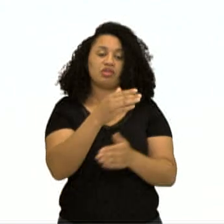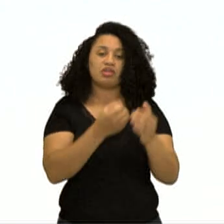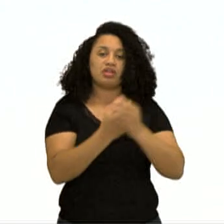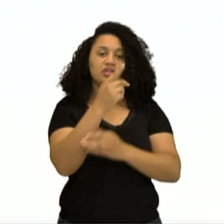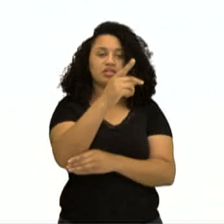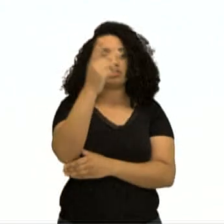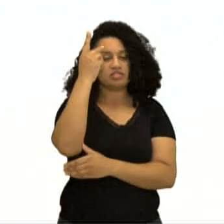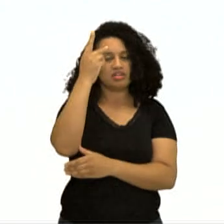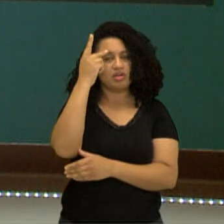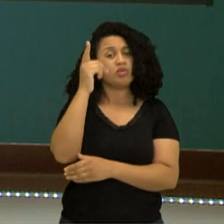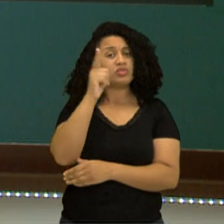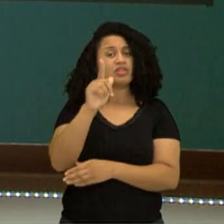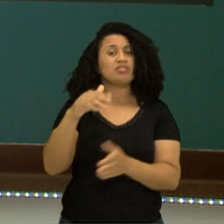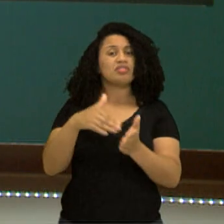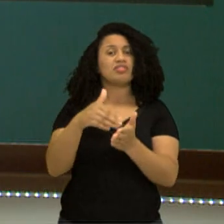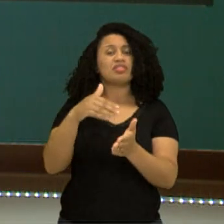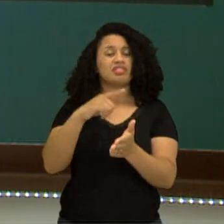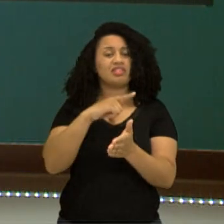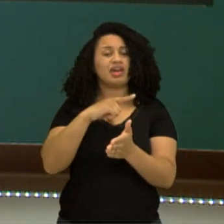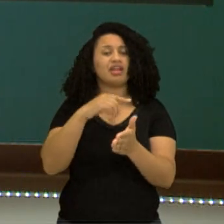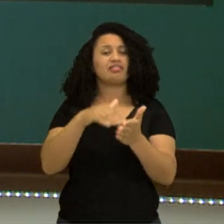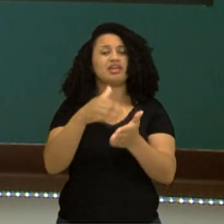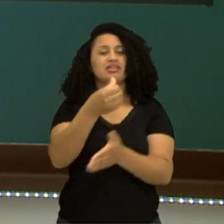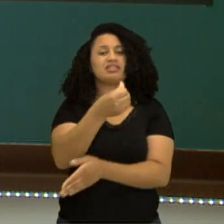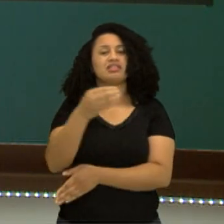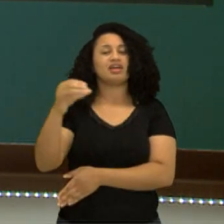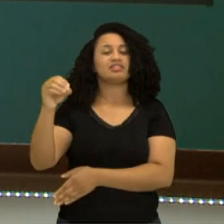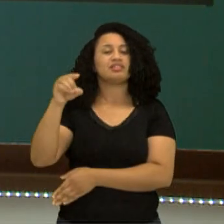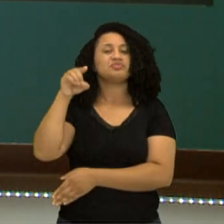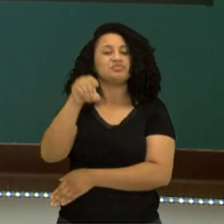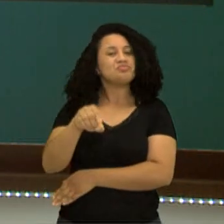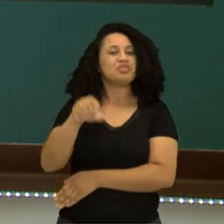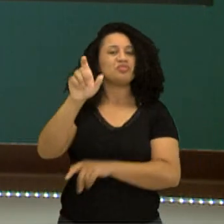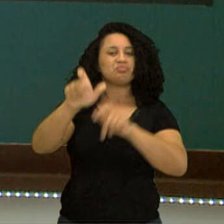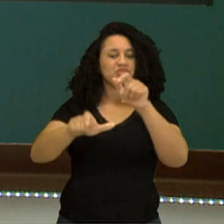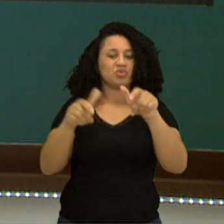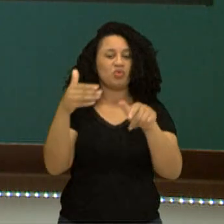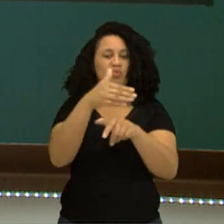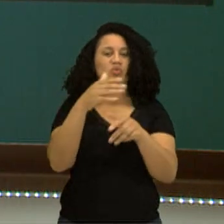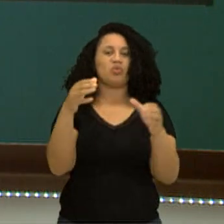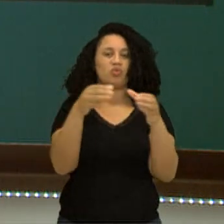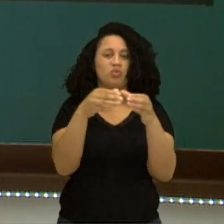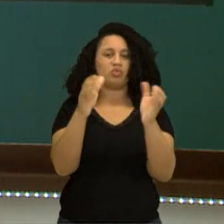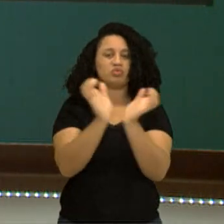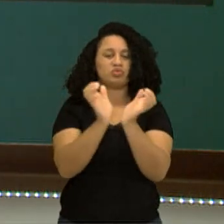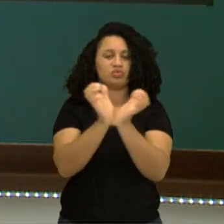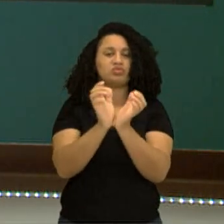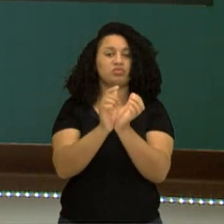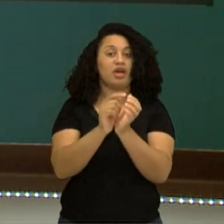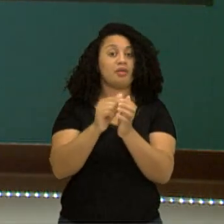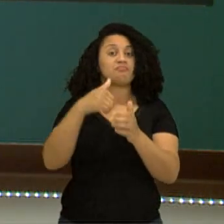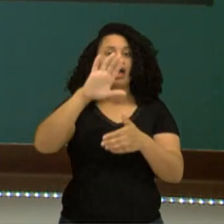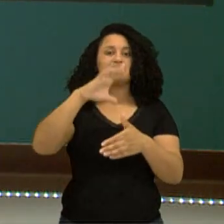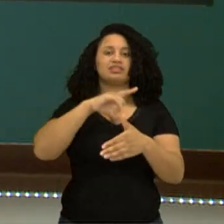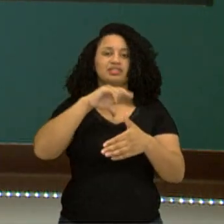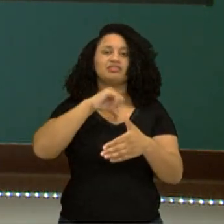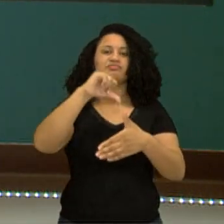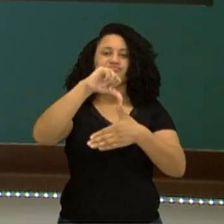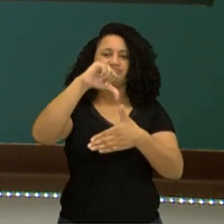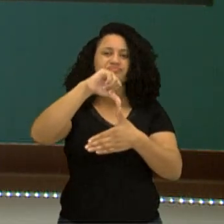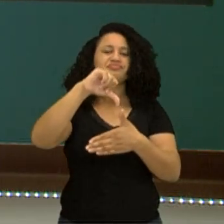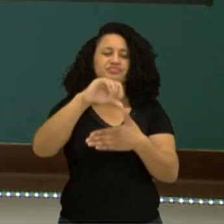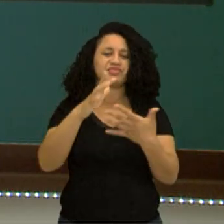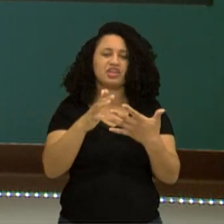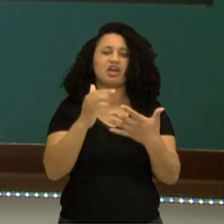600 mil integrantes, a maior do gênero na América do Sul, que lutou exatamente para combater o racismo